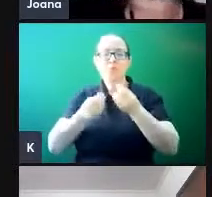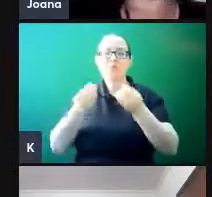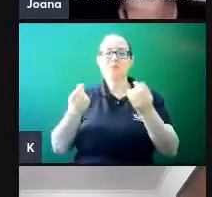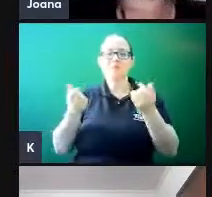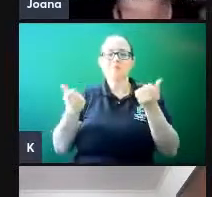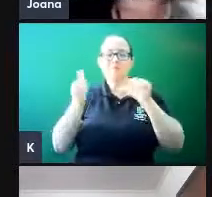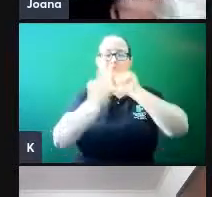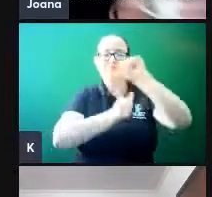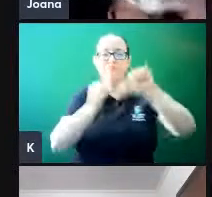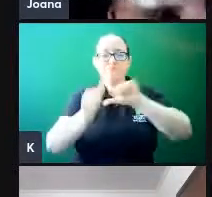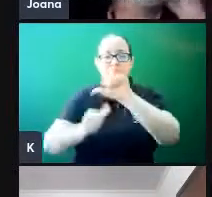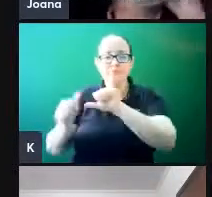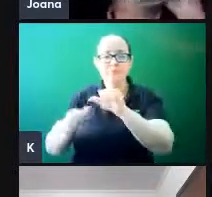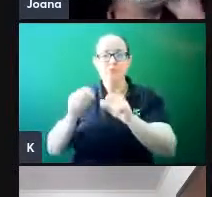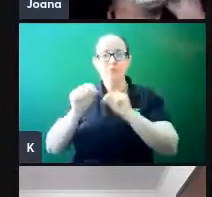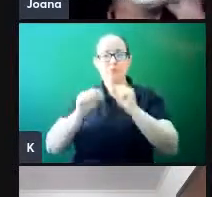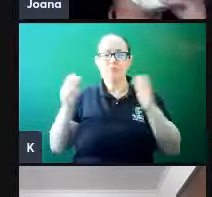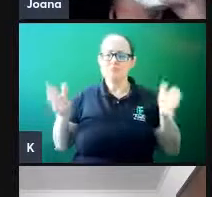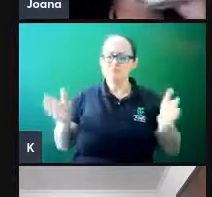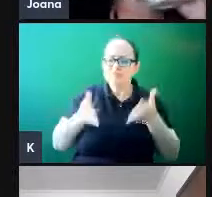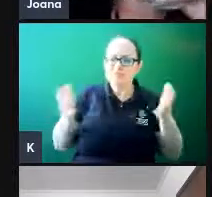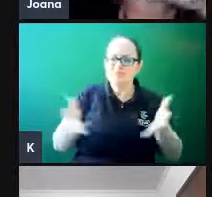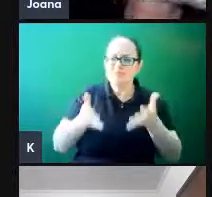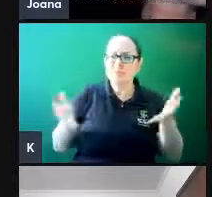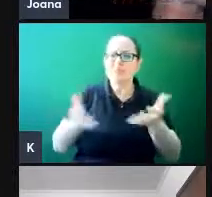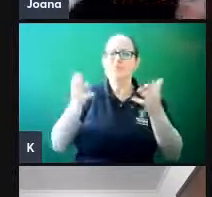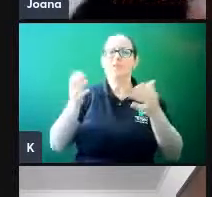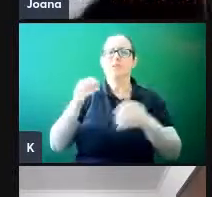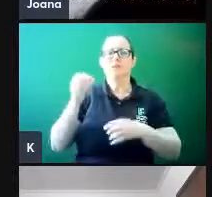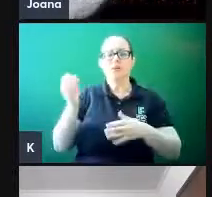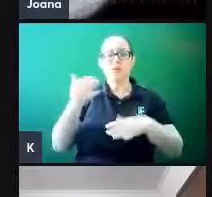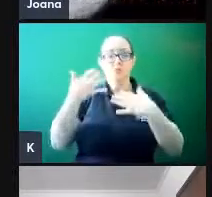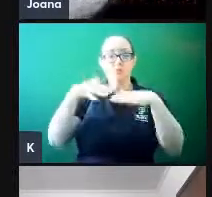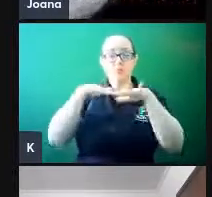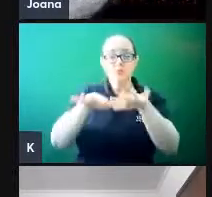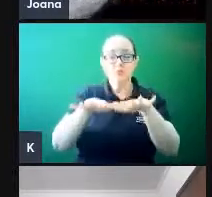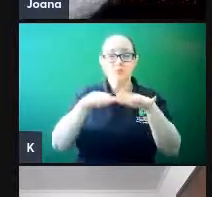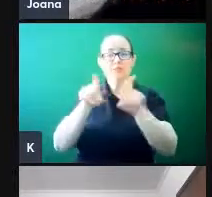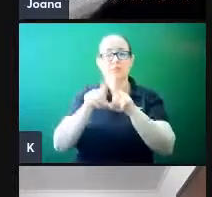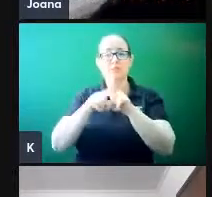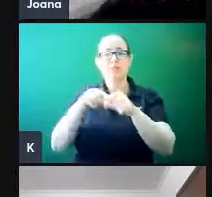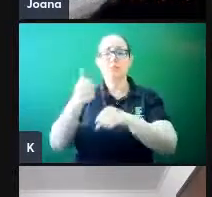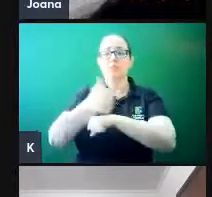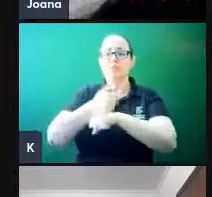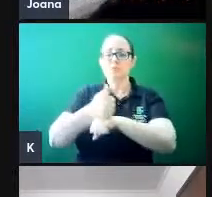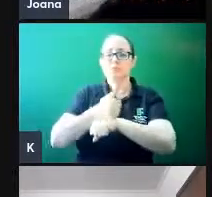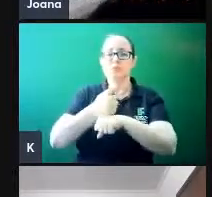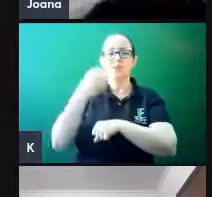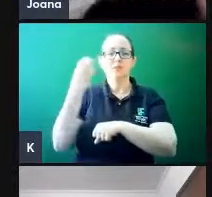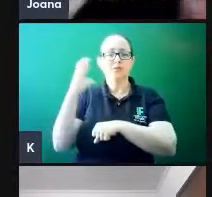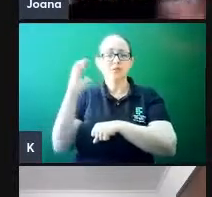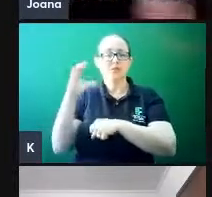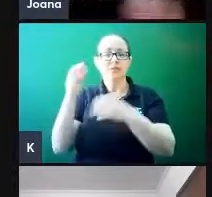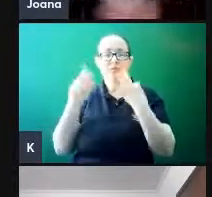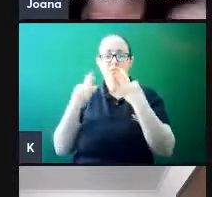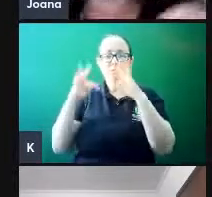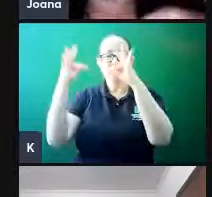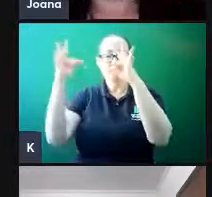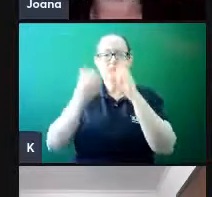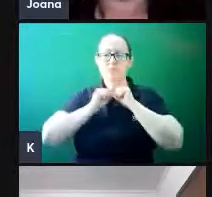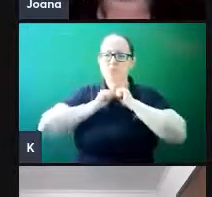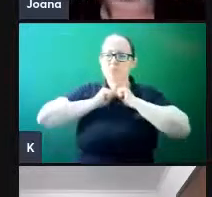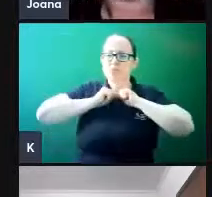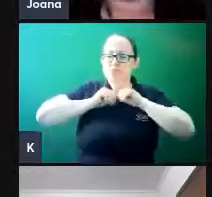Já citada, que é promover a inclusão e formar cidadãos por meio da educação profissional, científica e tecnológica. Girando, difundindo e aplicando